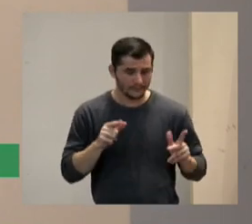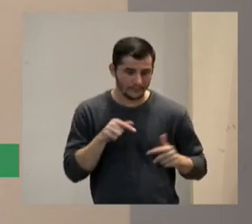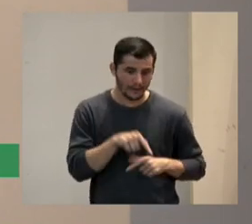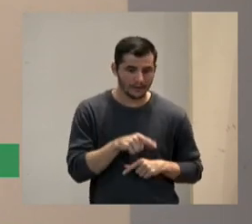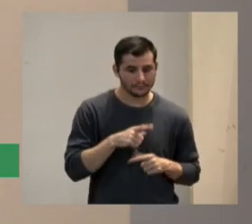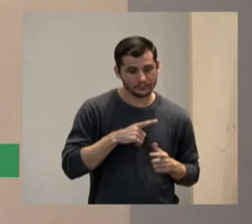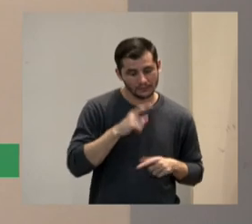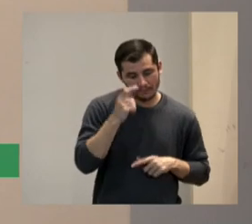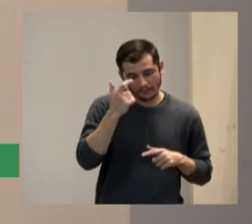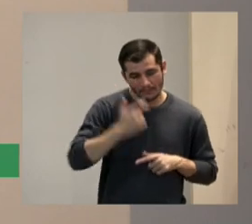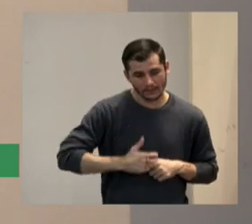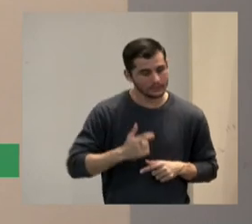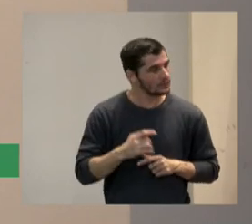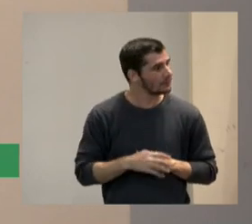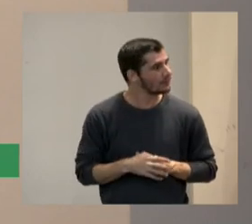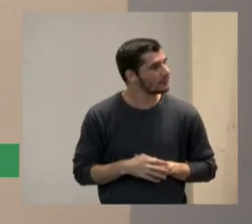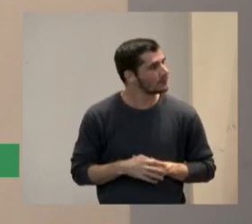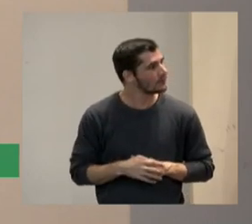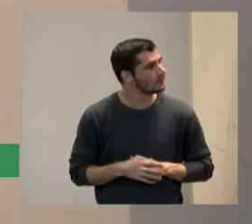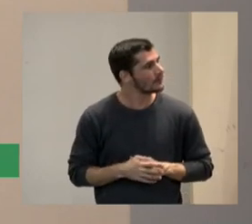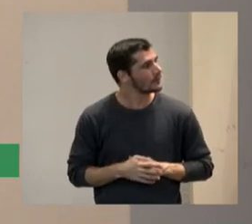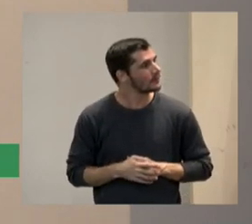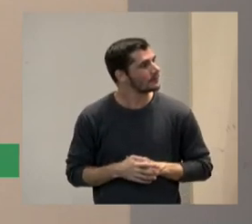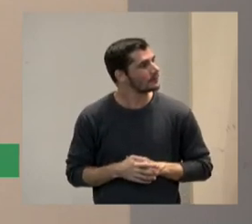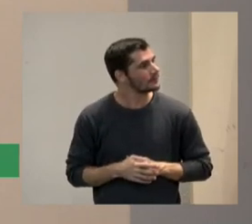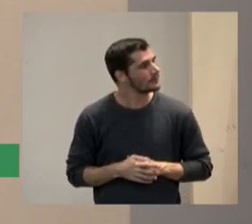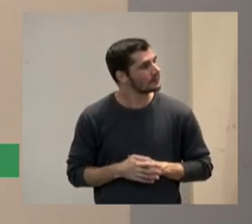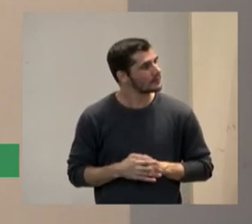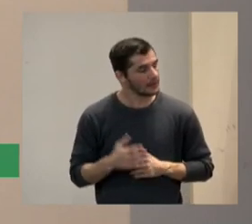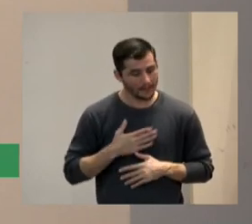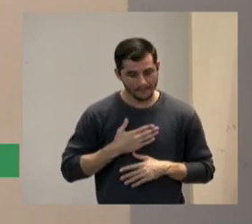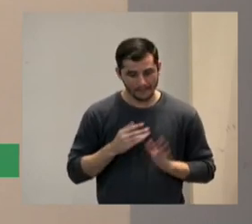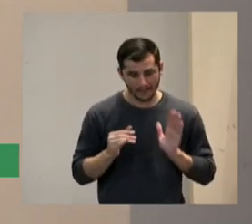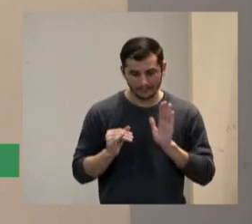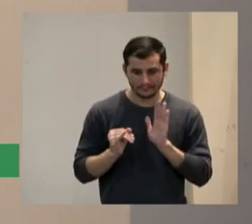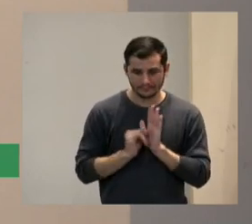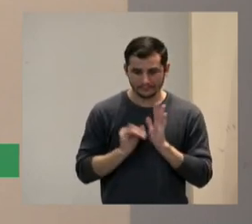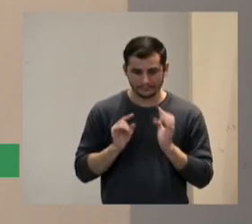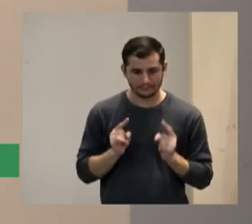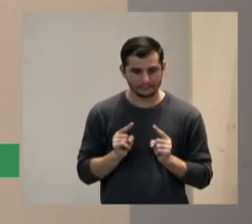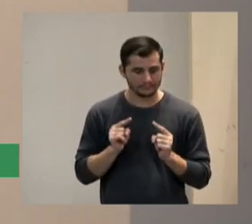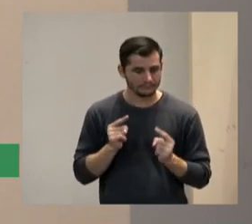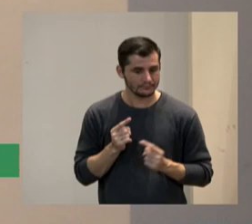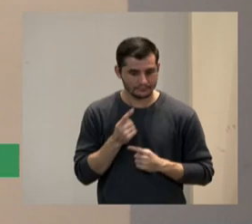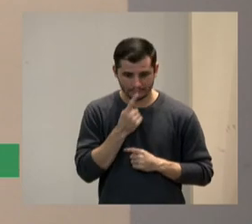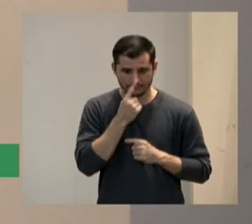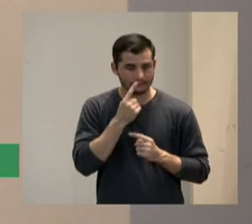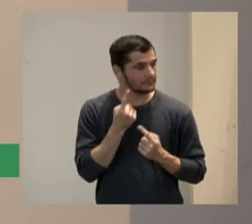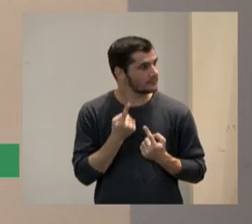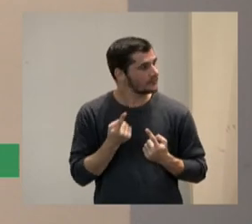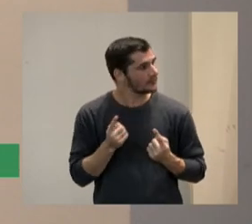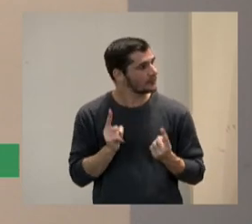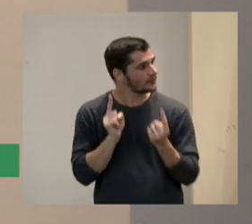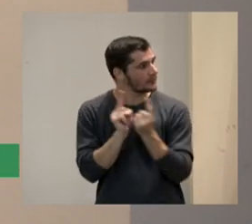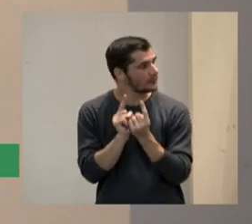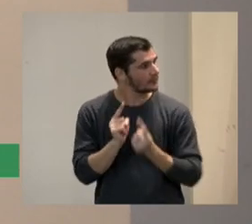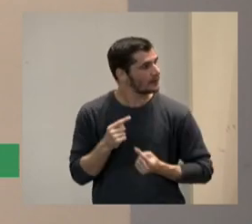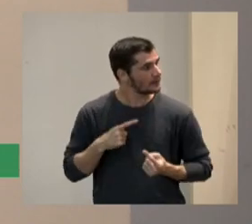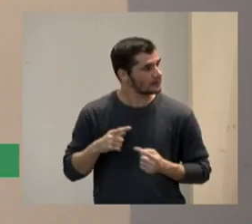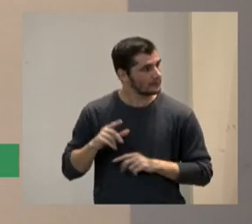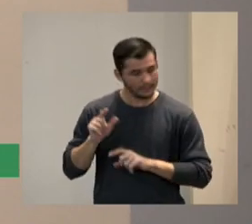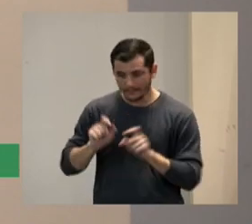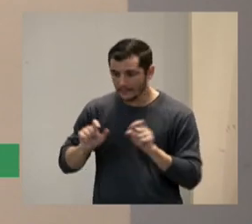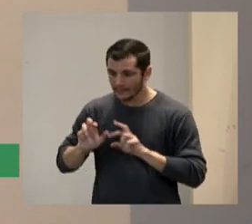uma pessoa aqui é uma diferença que me identifica com vocês eu sou uma pessoa mais diferente de todos